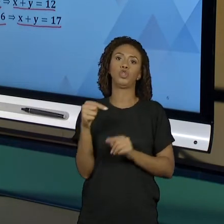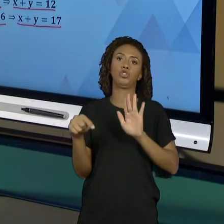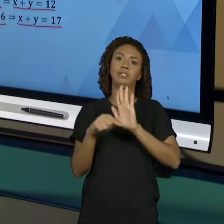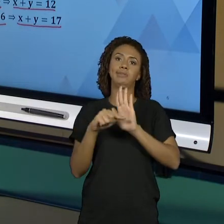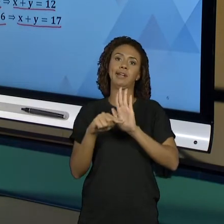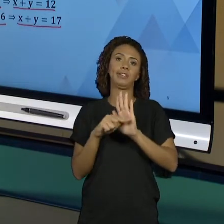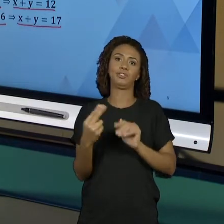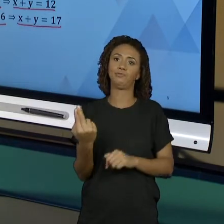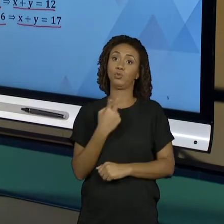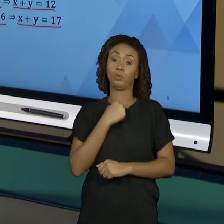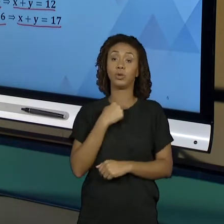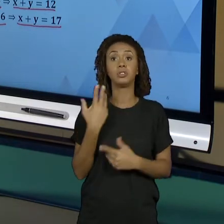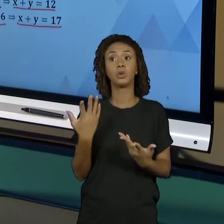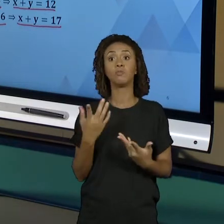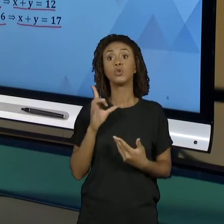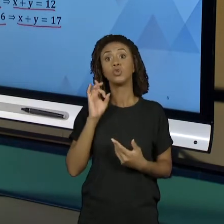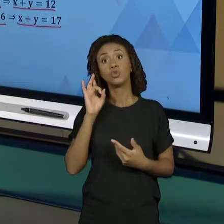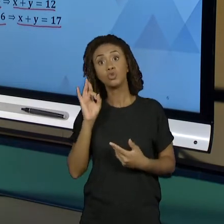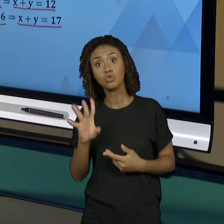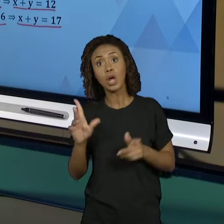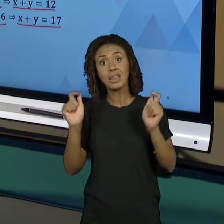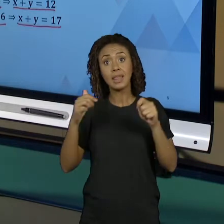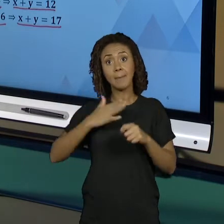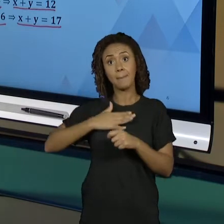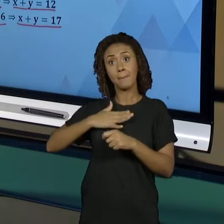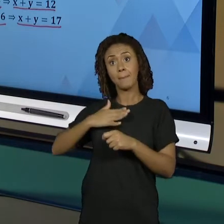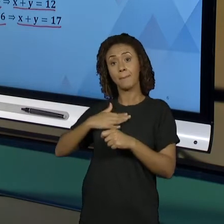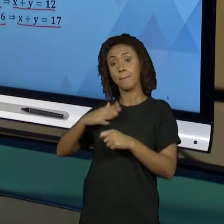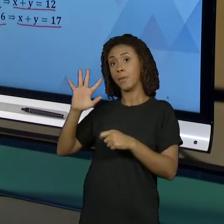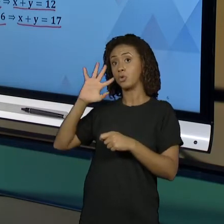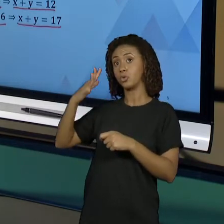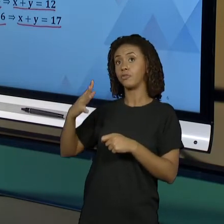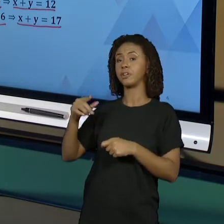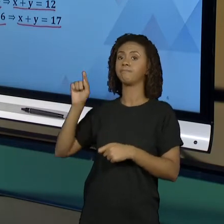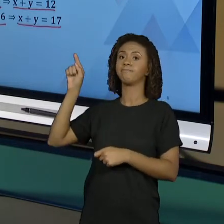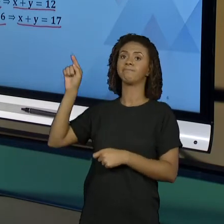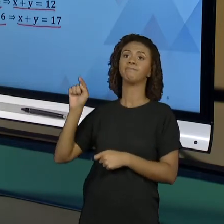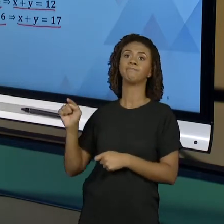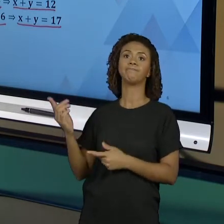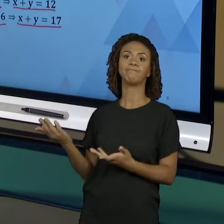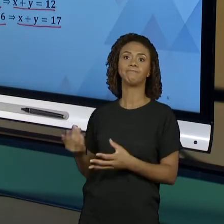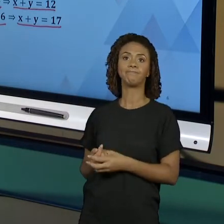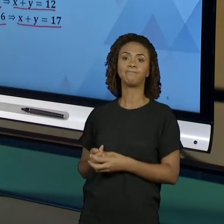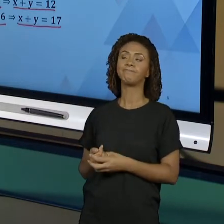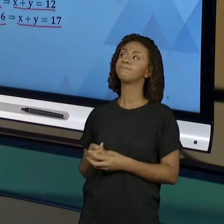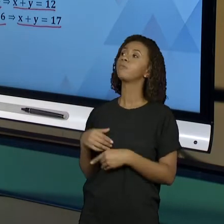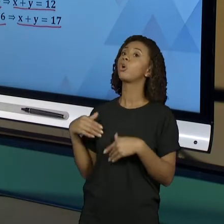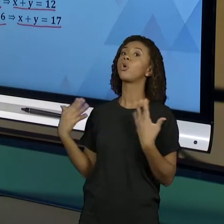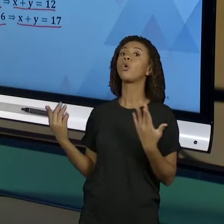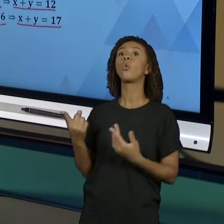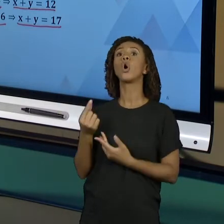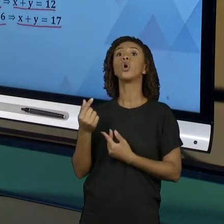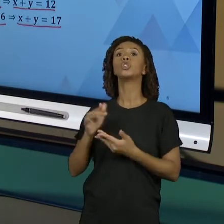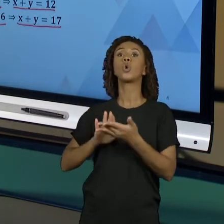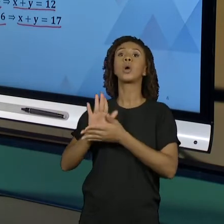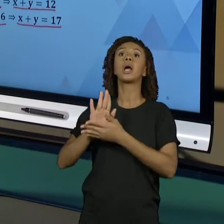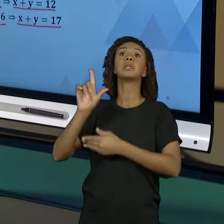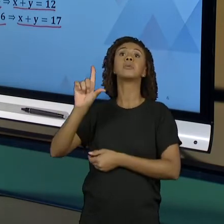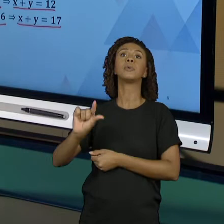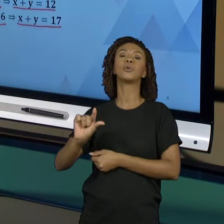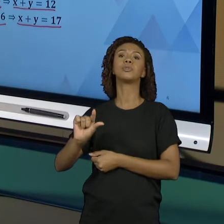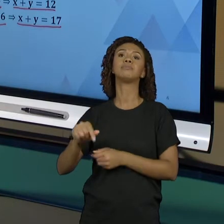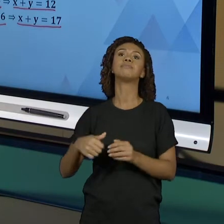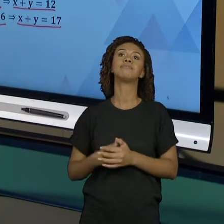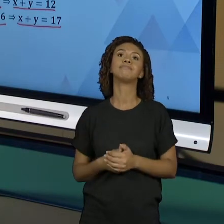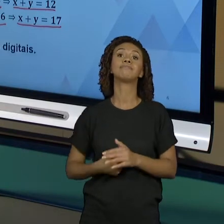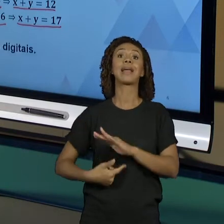as únicas soluções que eu tenho possíveis para o meu problema são essas duas. Então, dessas, qual que eu gasto menos moeda? Na solução que a